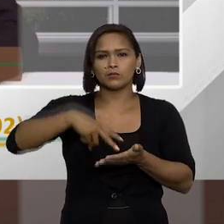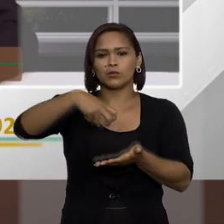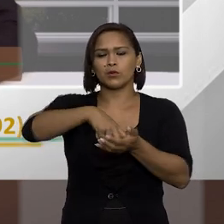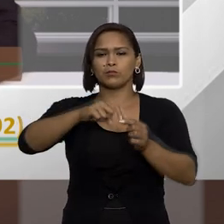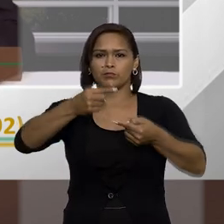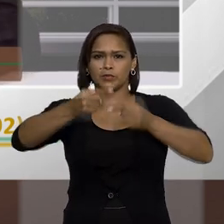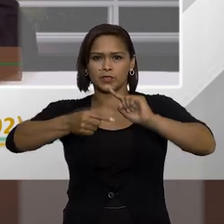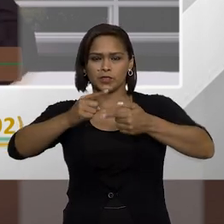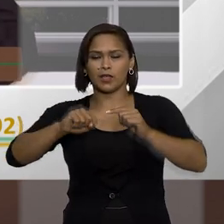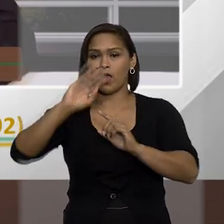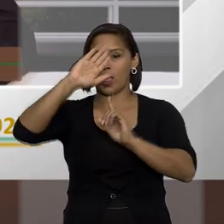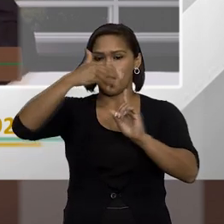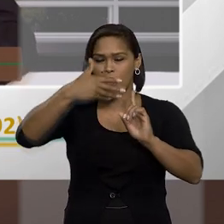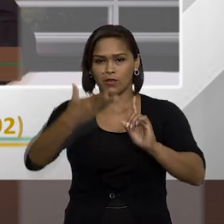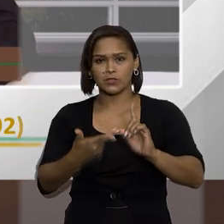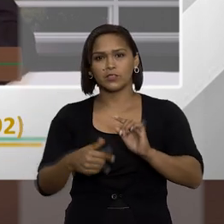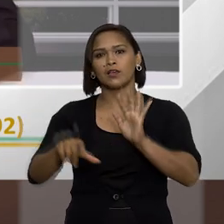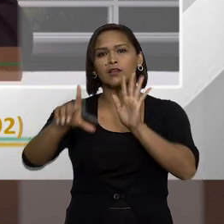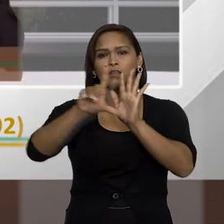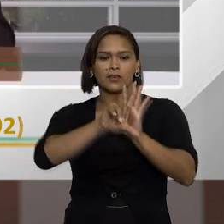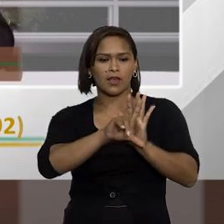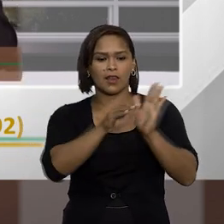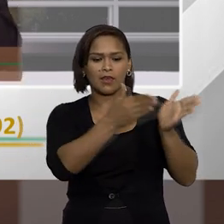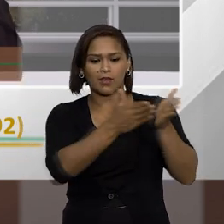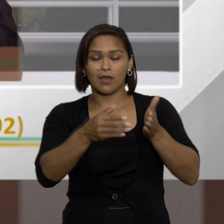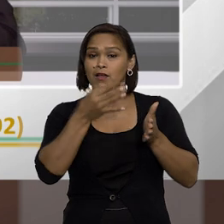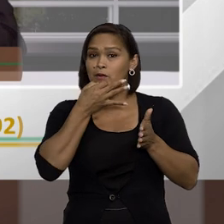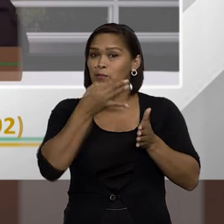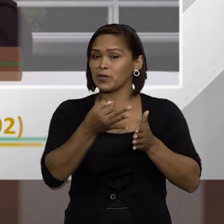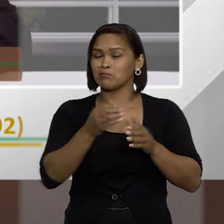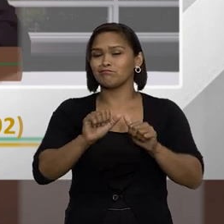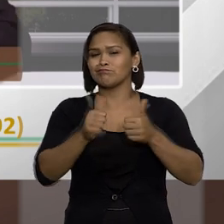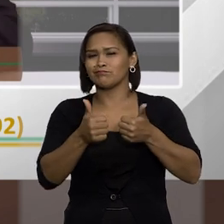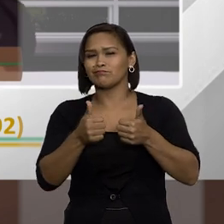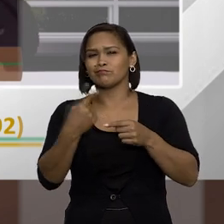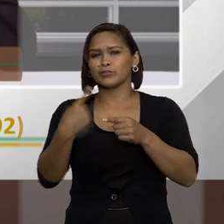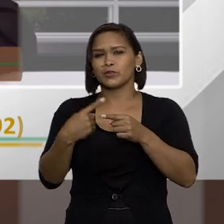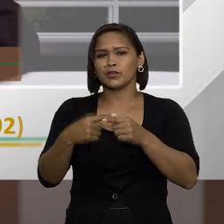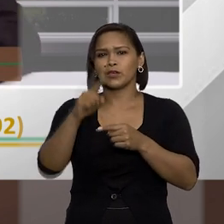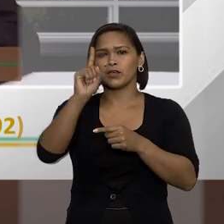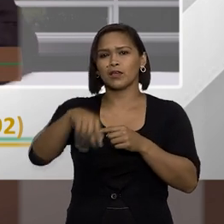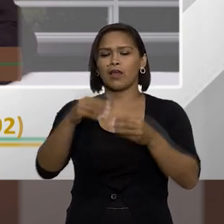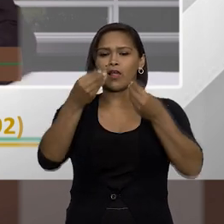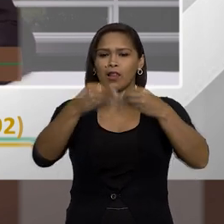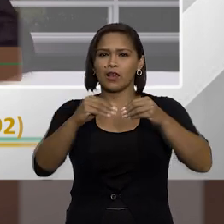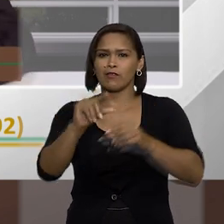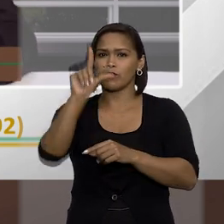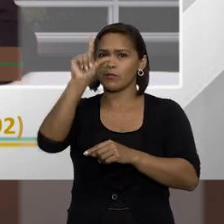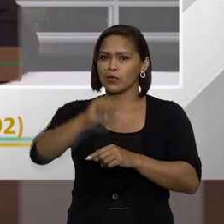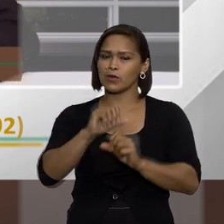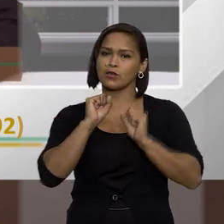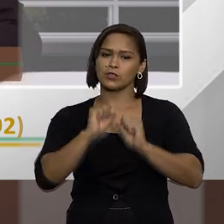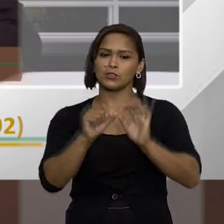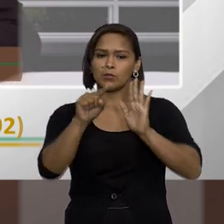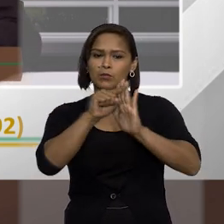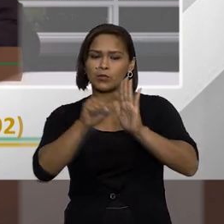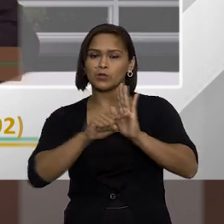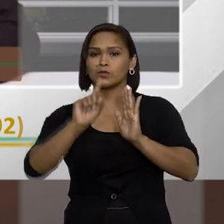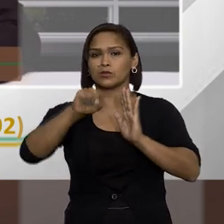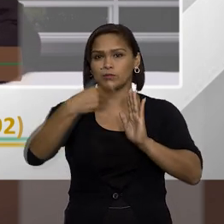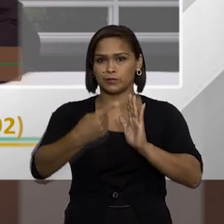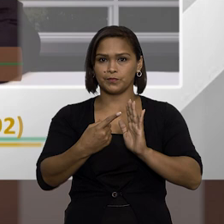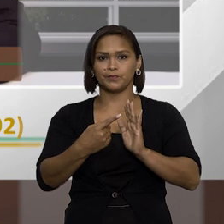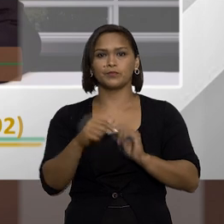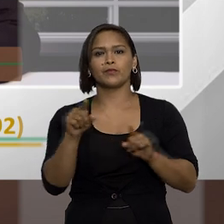indisponibilidade dos bens, muito elogiadas. E a lei, nessa parte, na minha opinião, ela não é tão boa, porque ela alivia um pouquinho e algo que a gente pode pontuar na